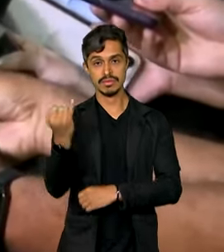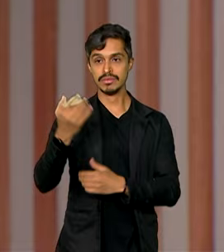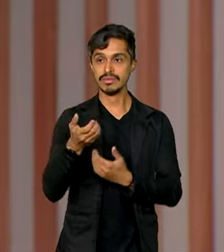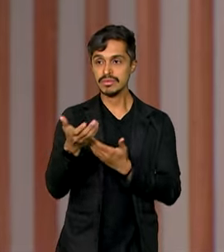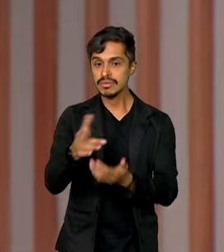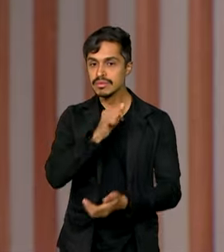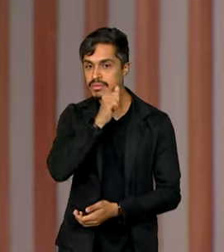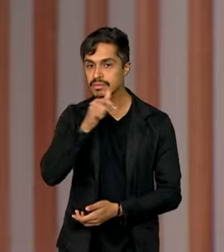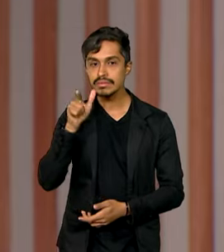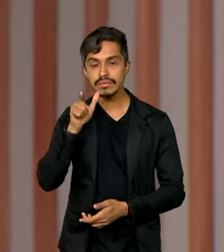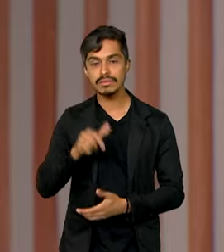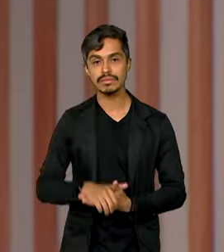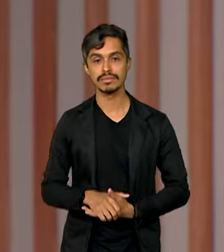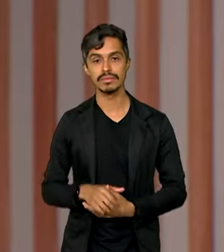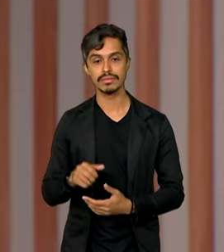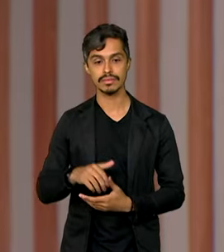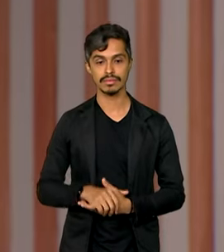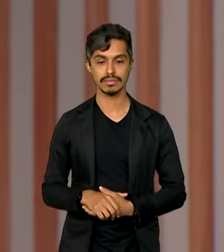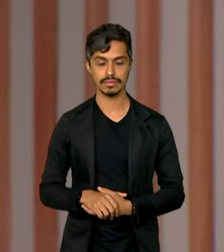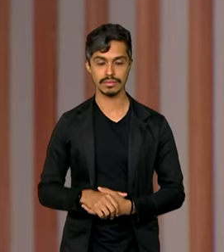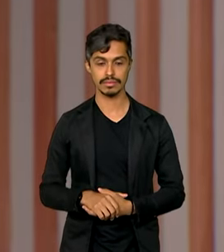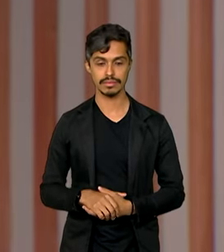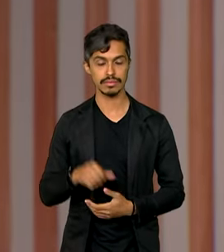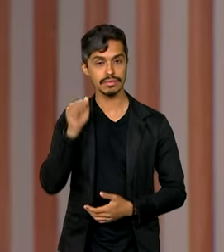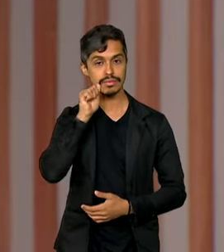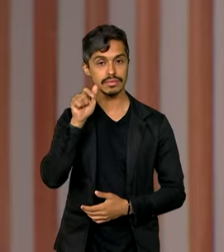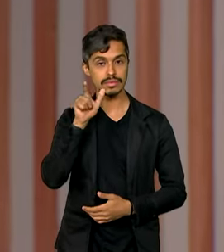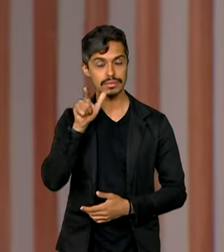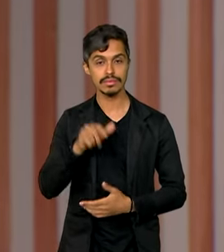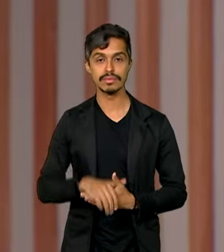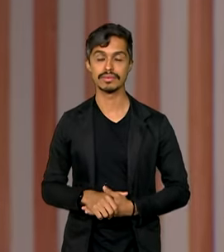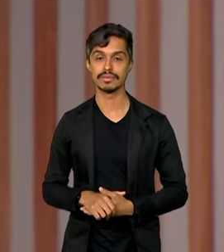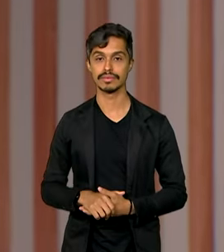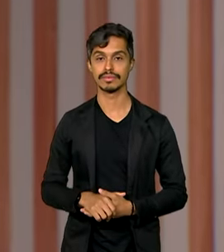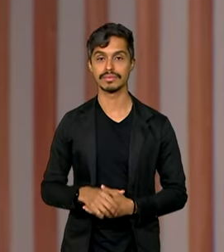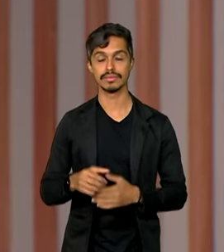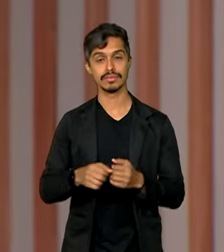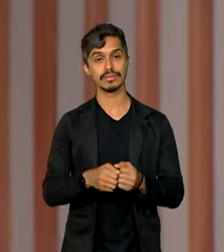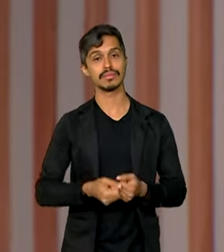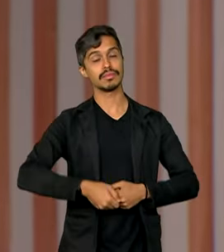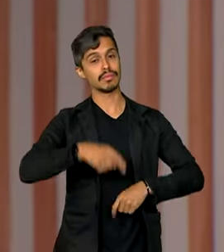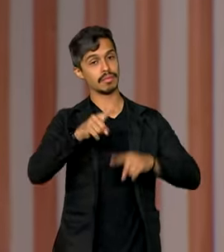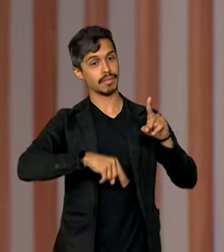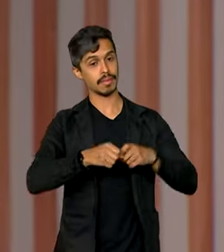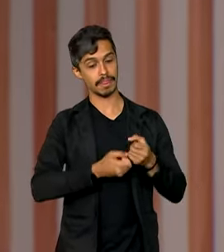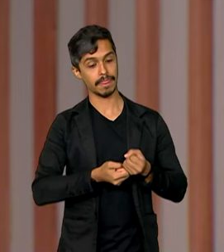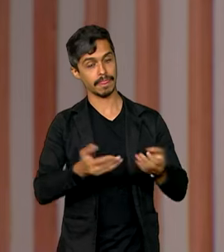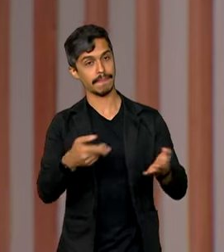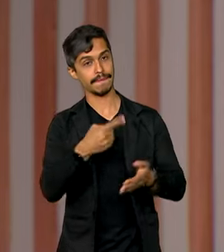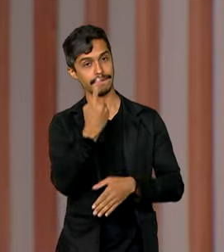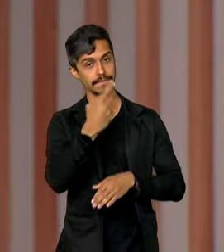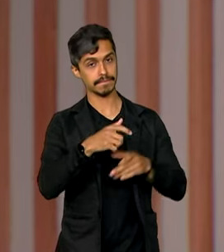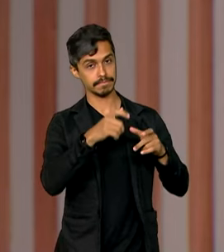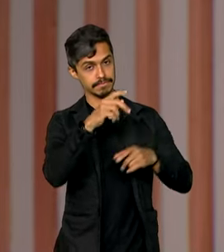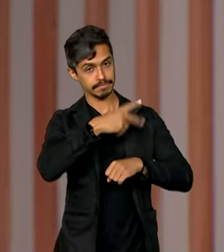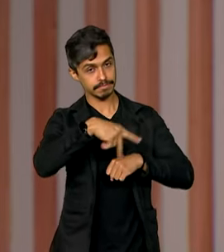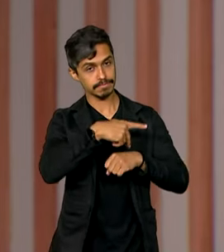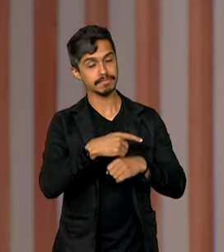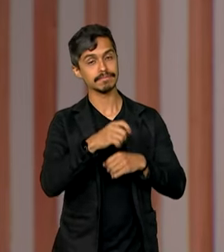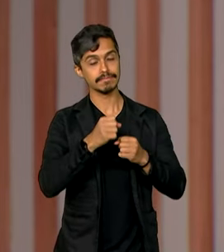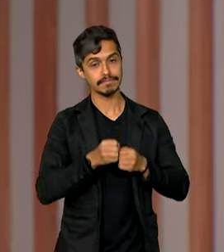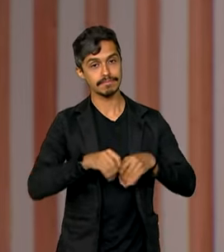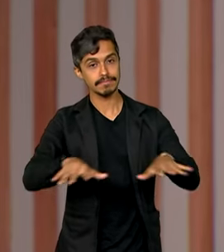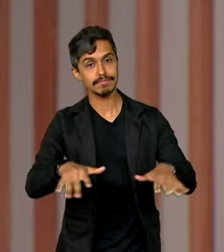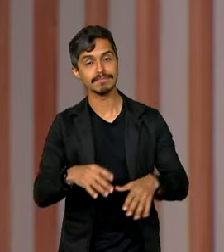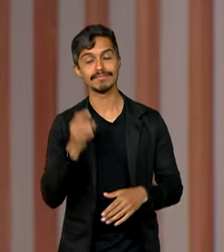Alagoas. Escoar a produção de um país não é tarefa fácil. Para discutir o tema, a diretora do